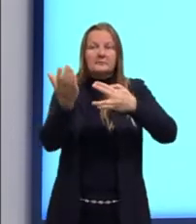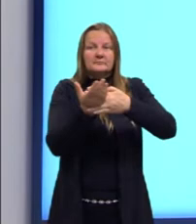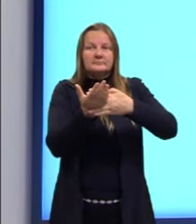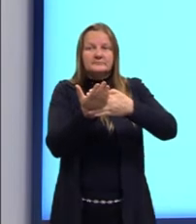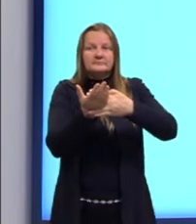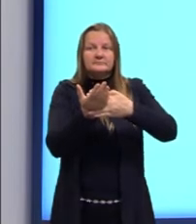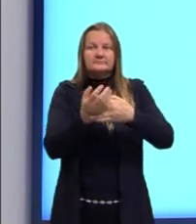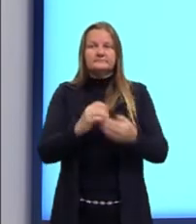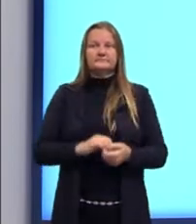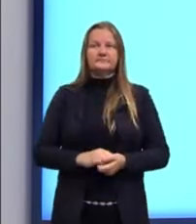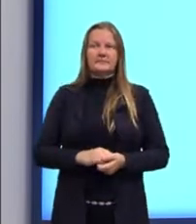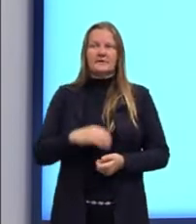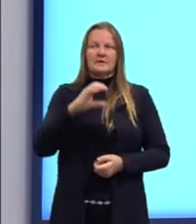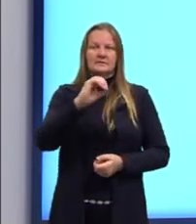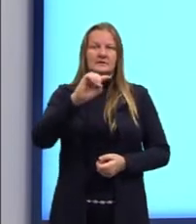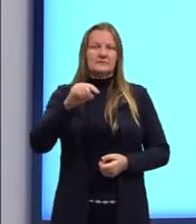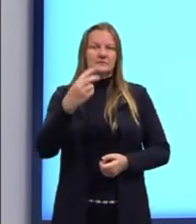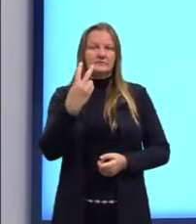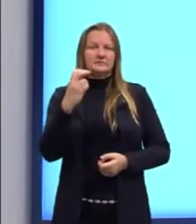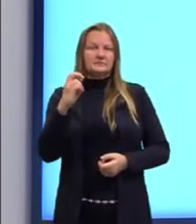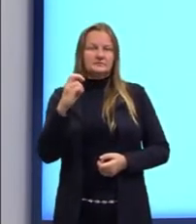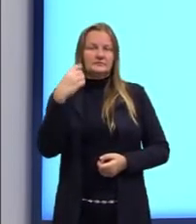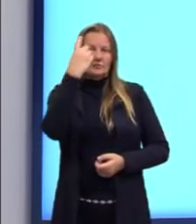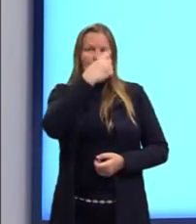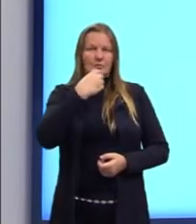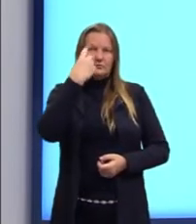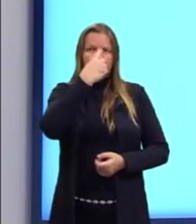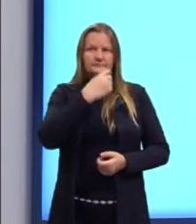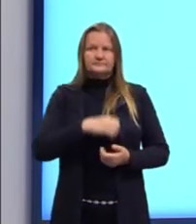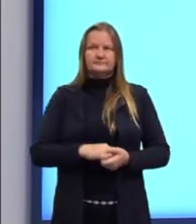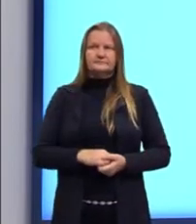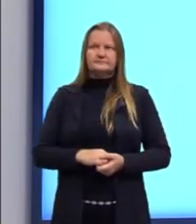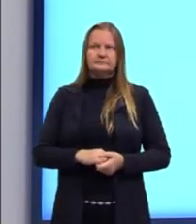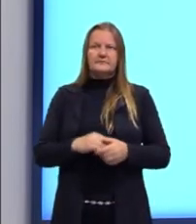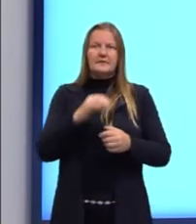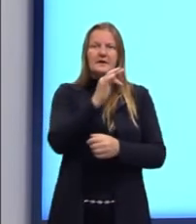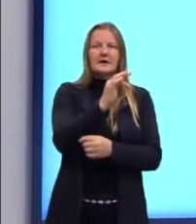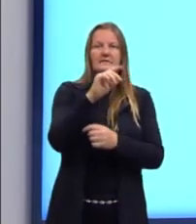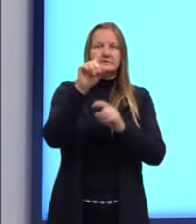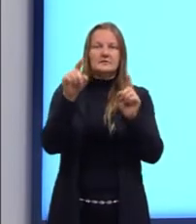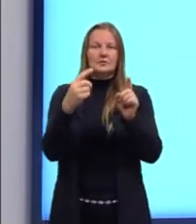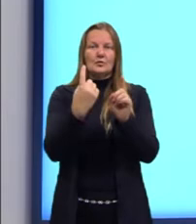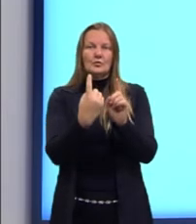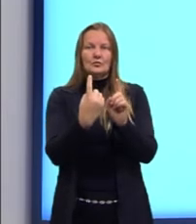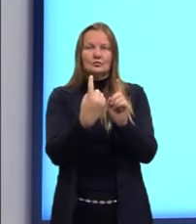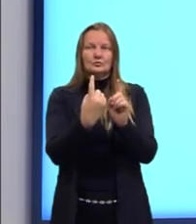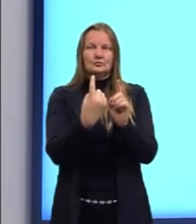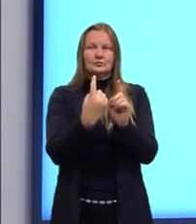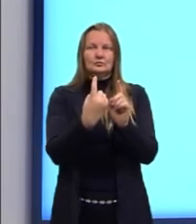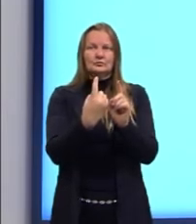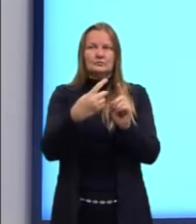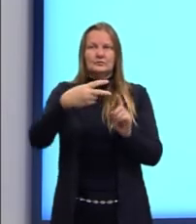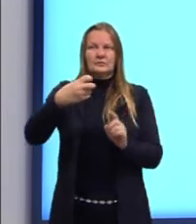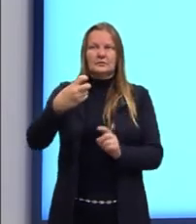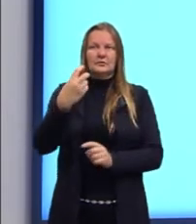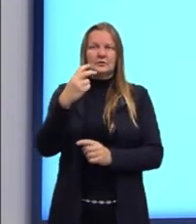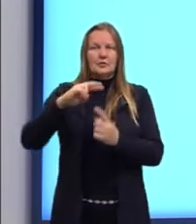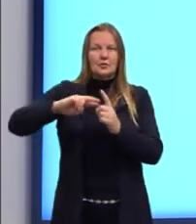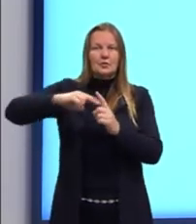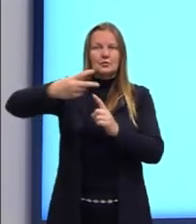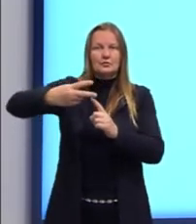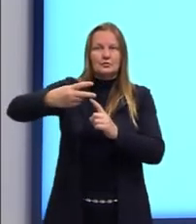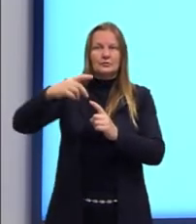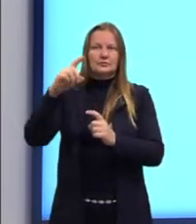primeiro intervalo de 0,25 hora, a gente teria que a função de 1, função do primeiro intervalo, seria o dobro do